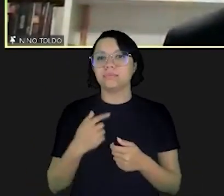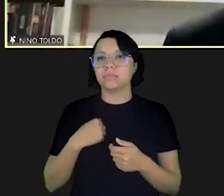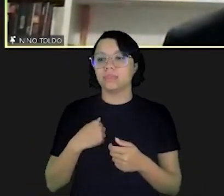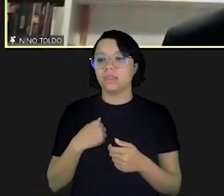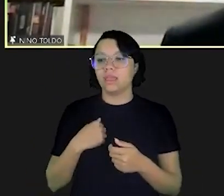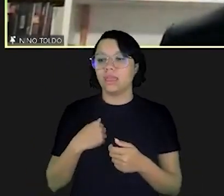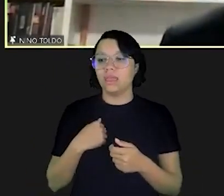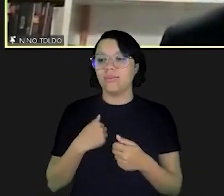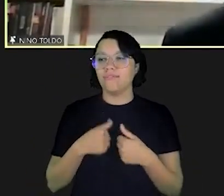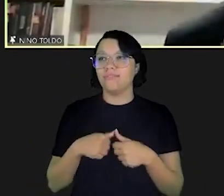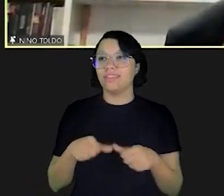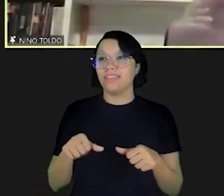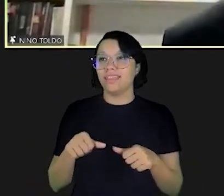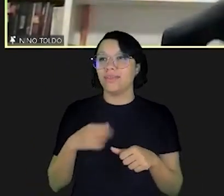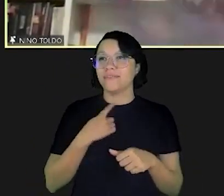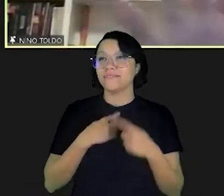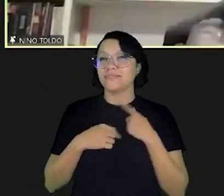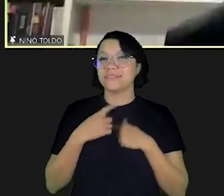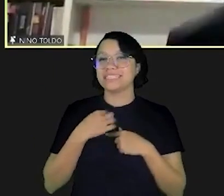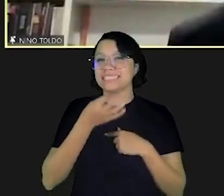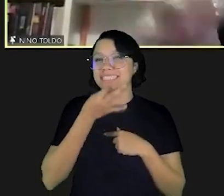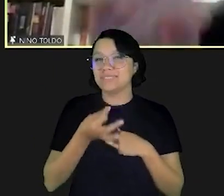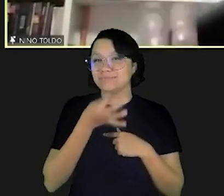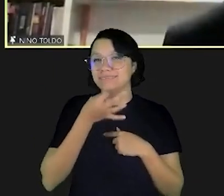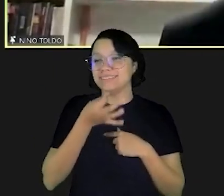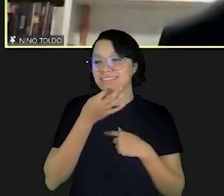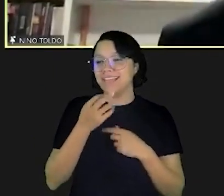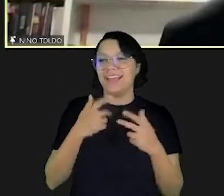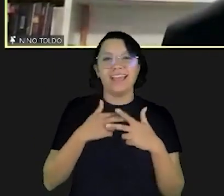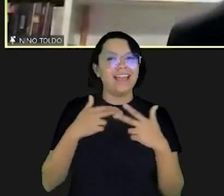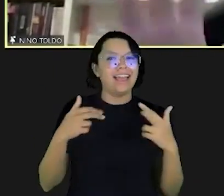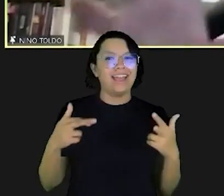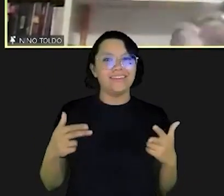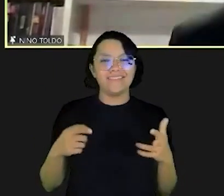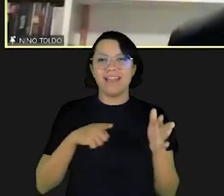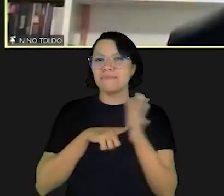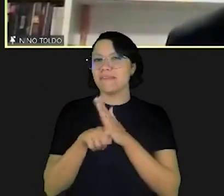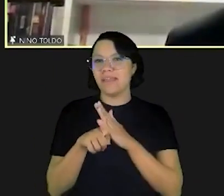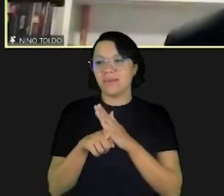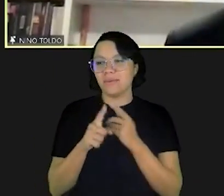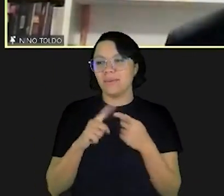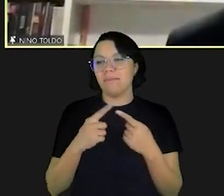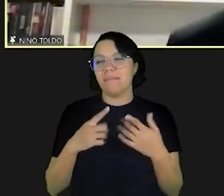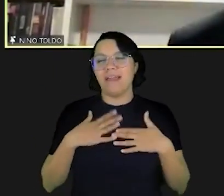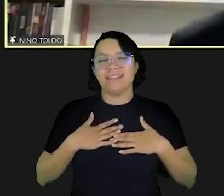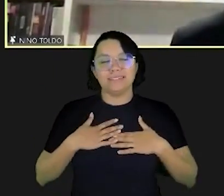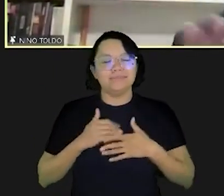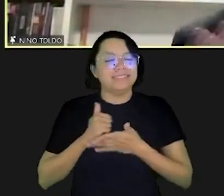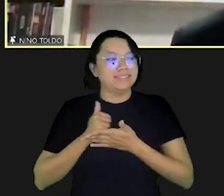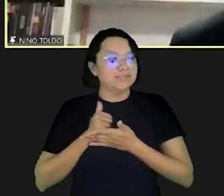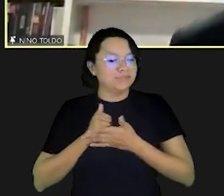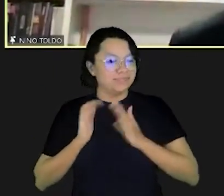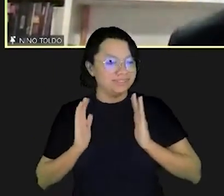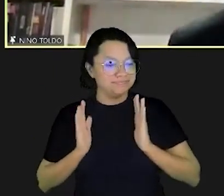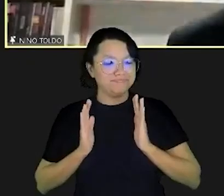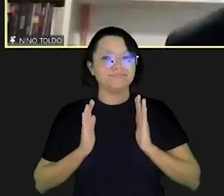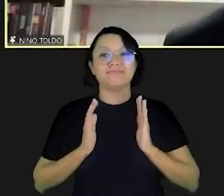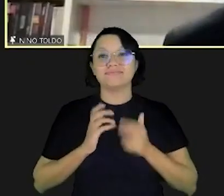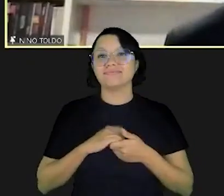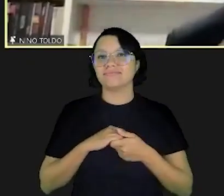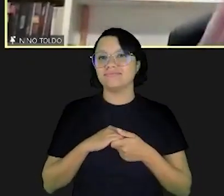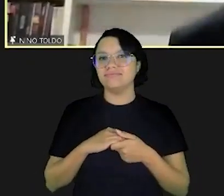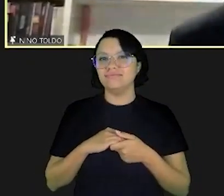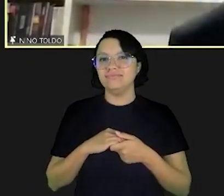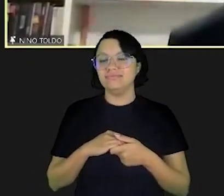investir eu fiquei aqui com vontade de dar palpite em várias em várias das perguntas mas eu me me